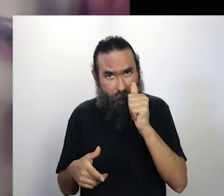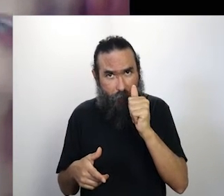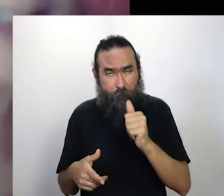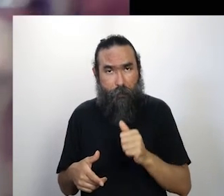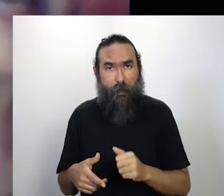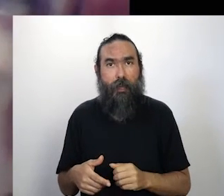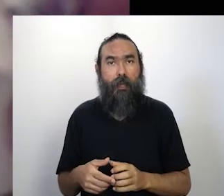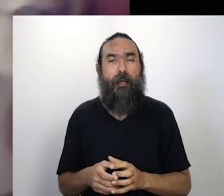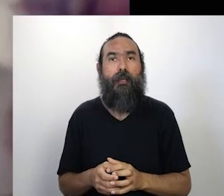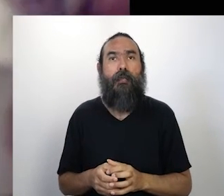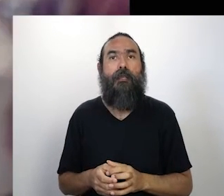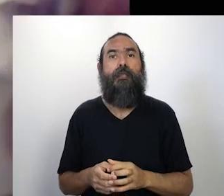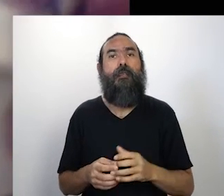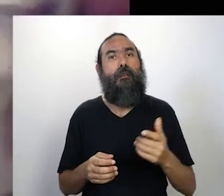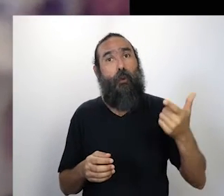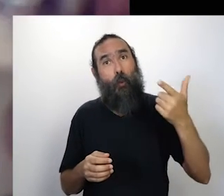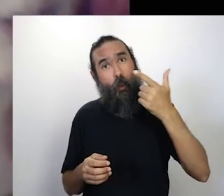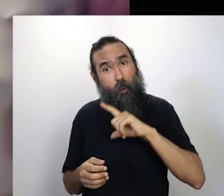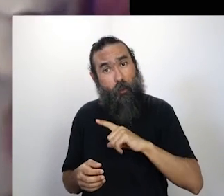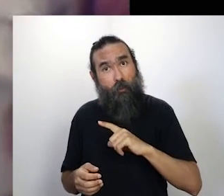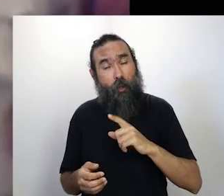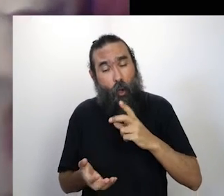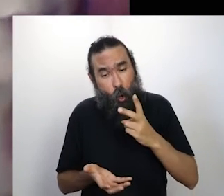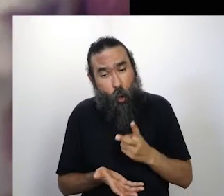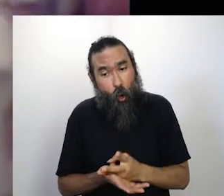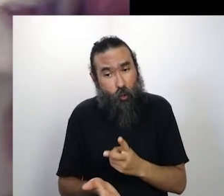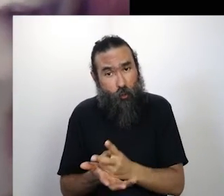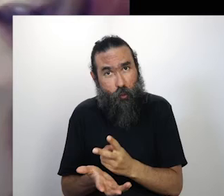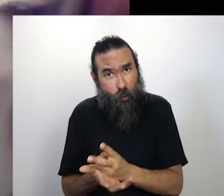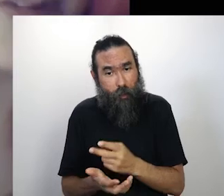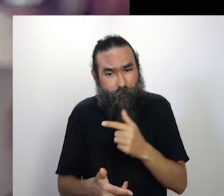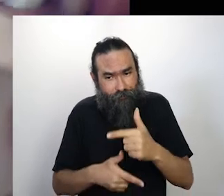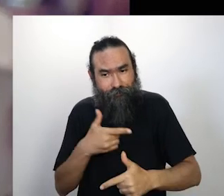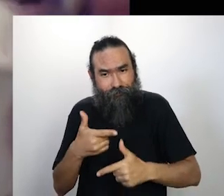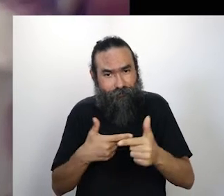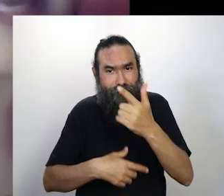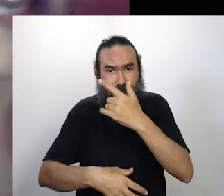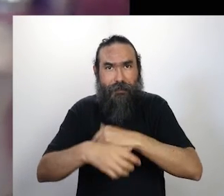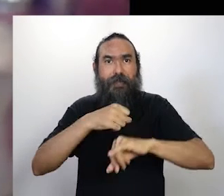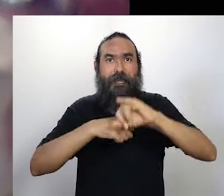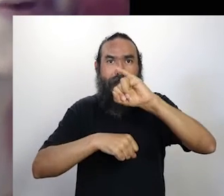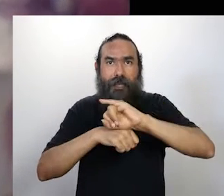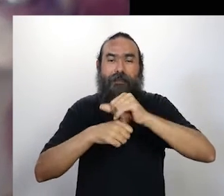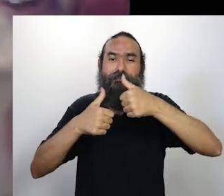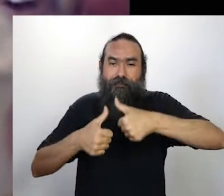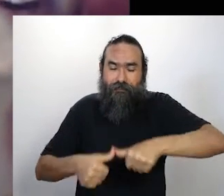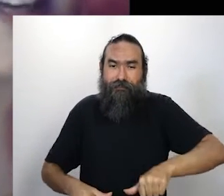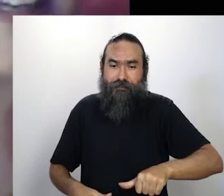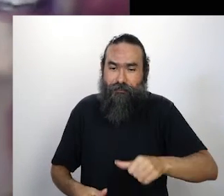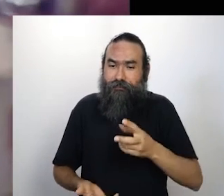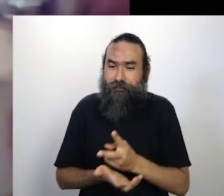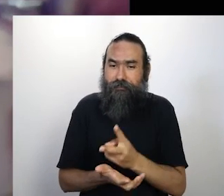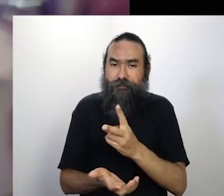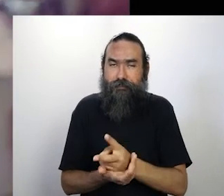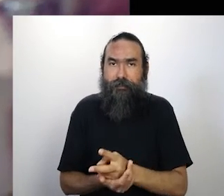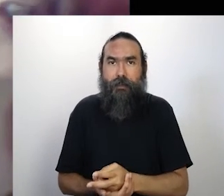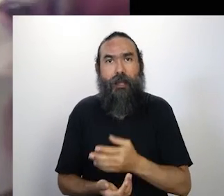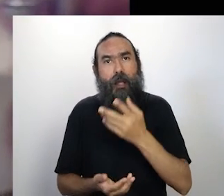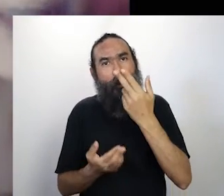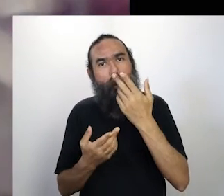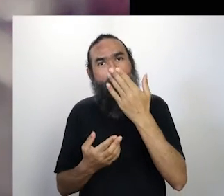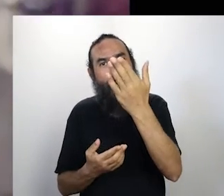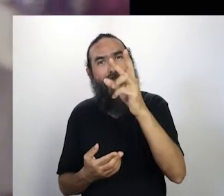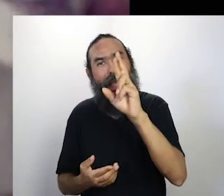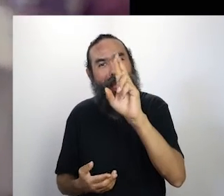Mauaca. A gente conseguiu manter o grupo no modo virtual e, assim como a Renata comentou, a gente